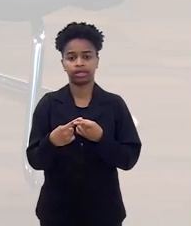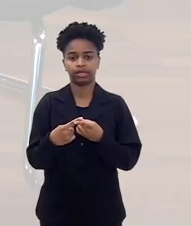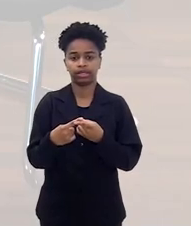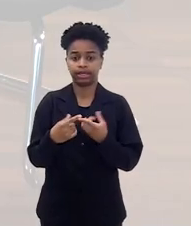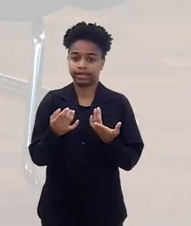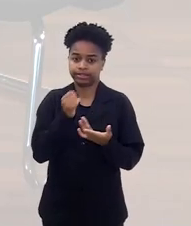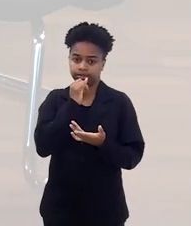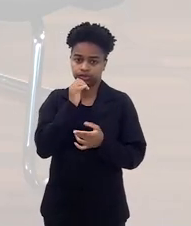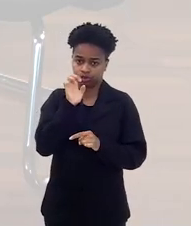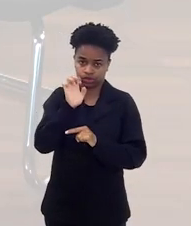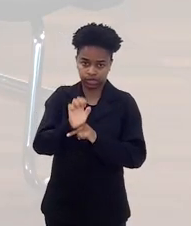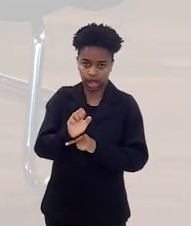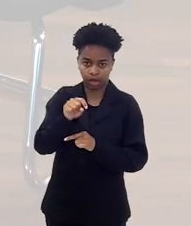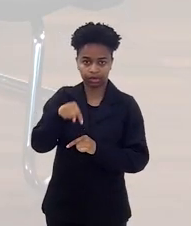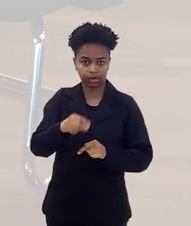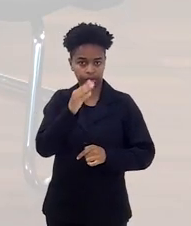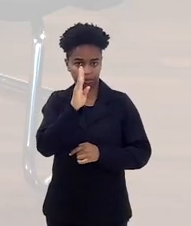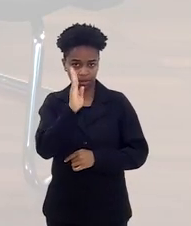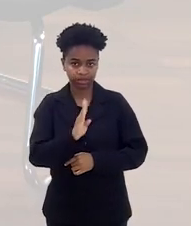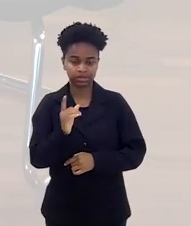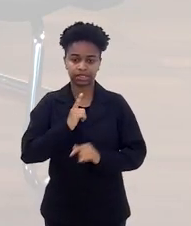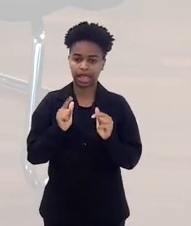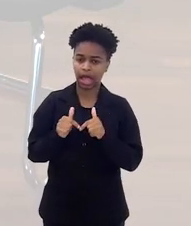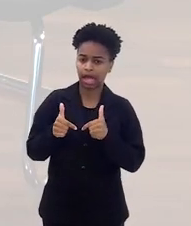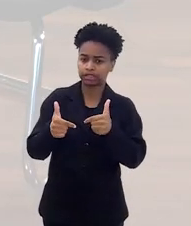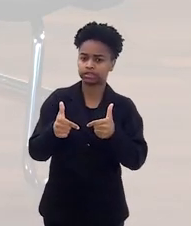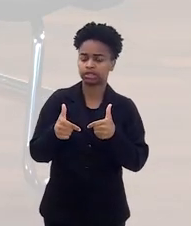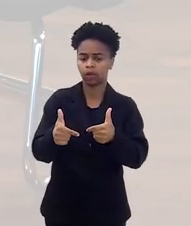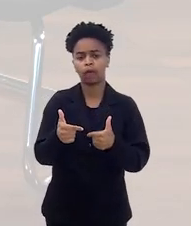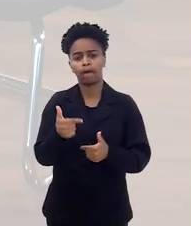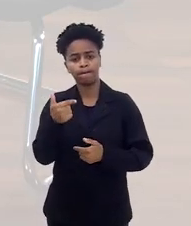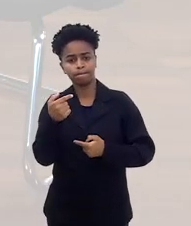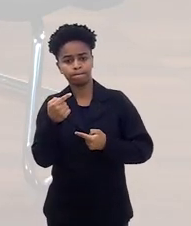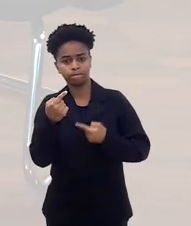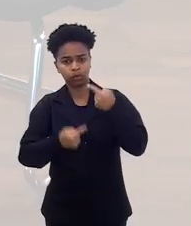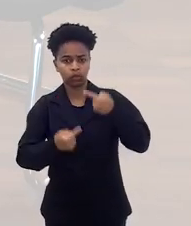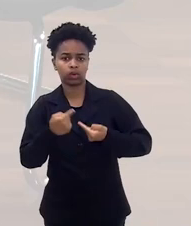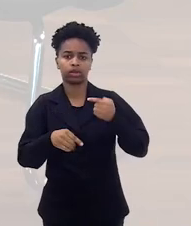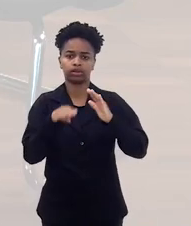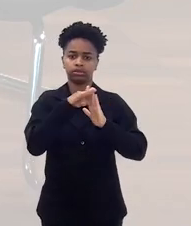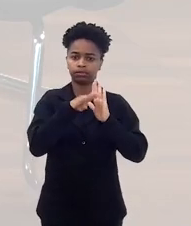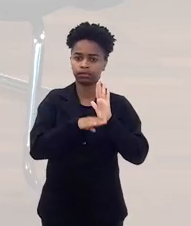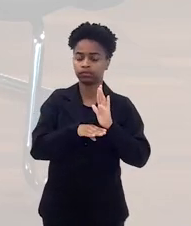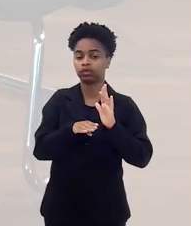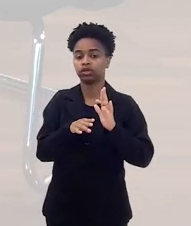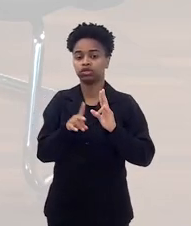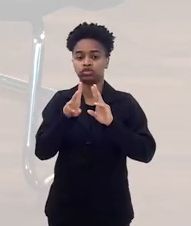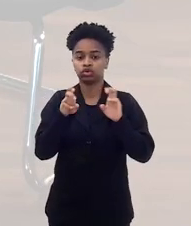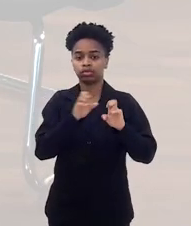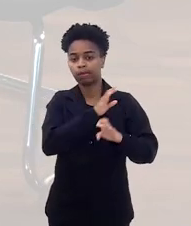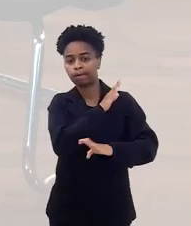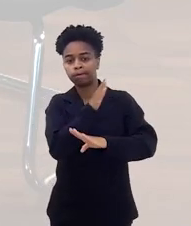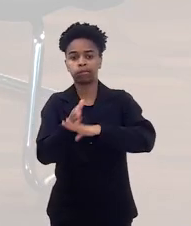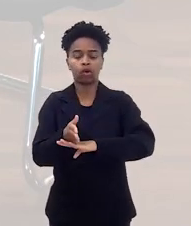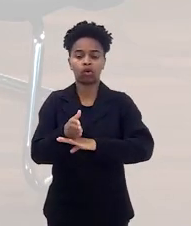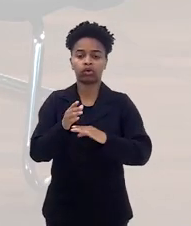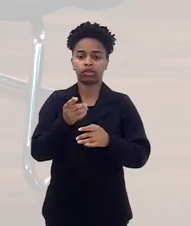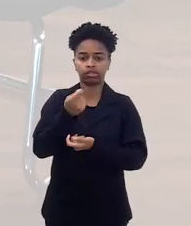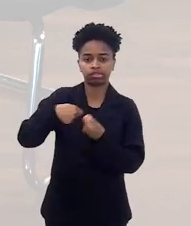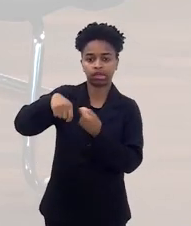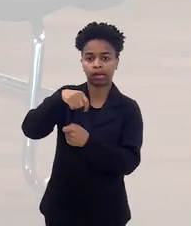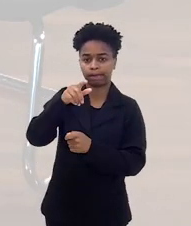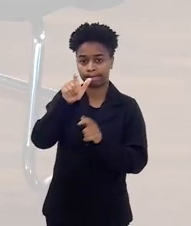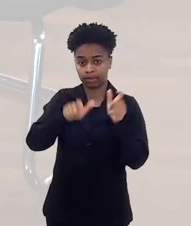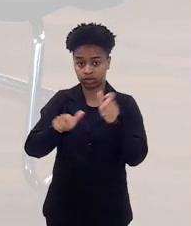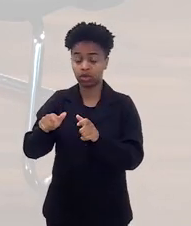pelo Estado brasileiro, as ações, políticas e programas de enfrentamento ao tema como tráfico de pessoas, é preciso